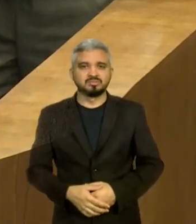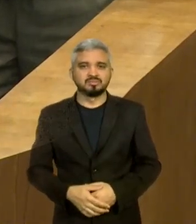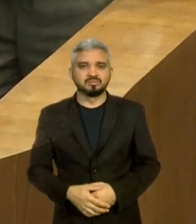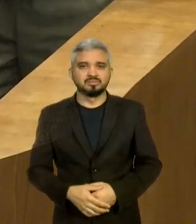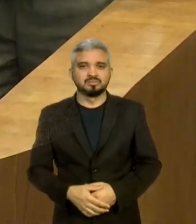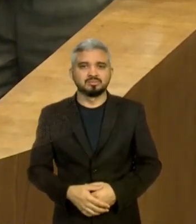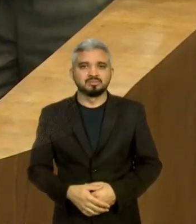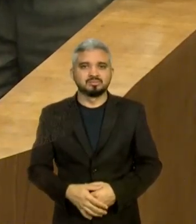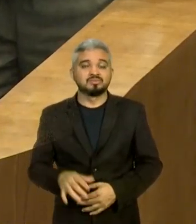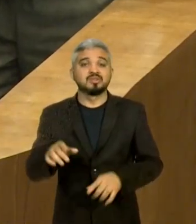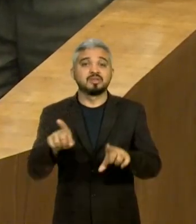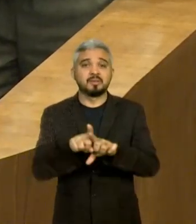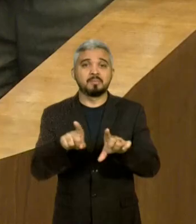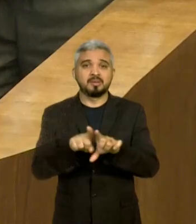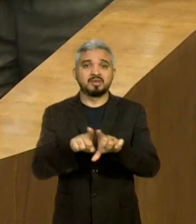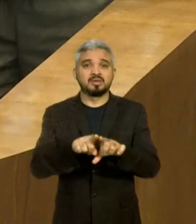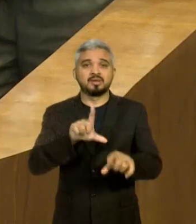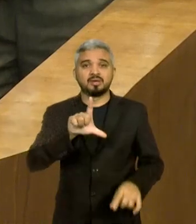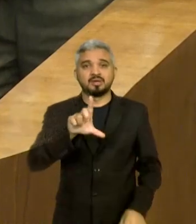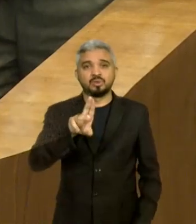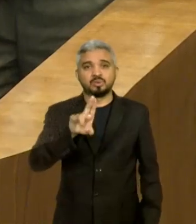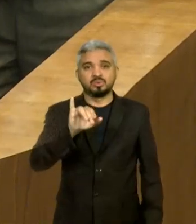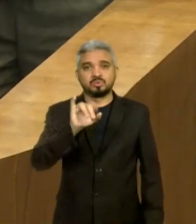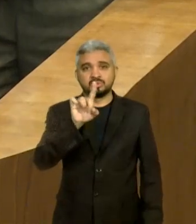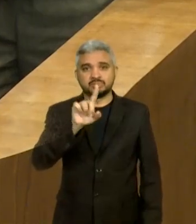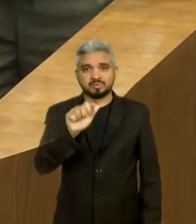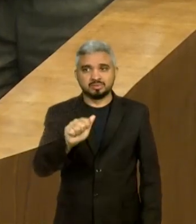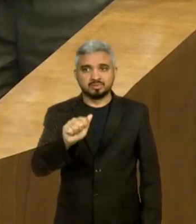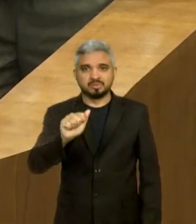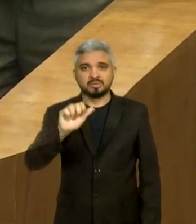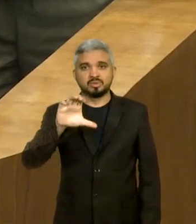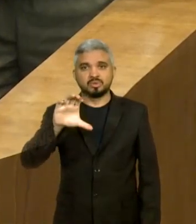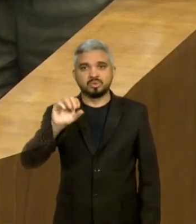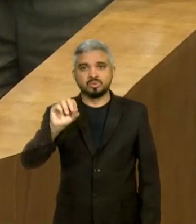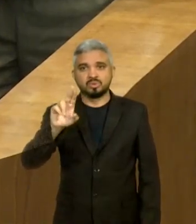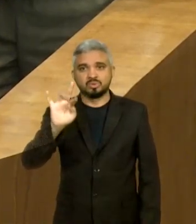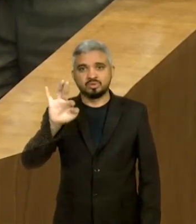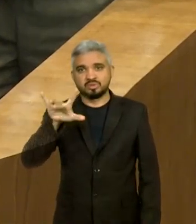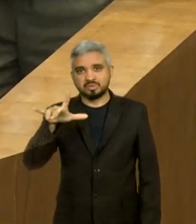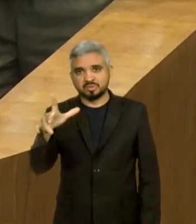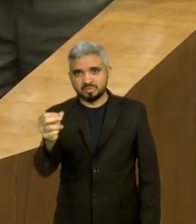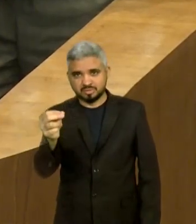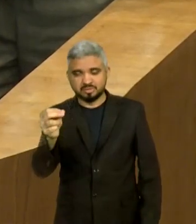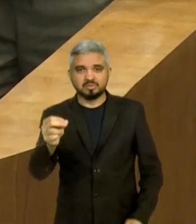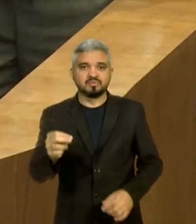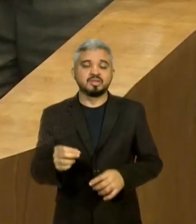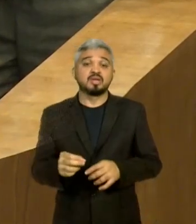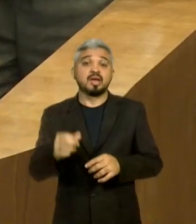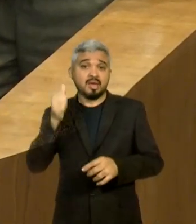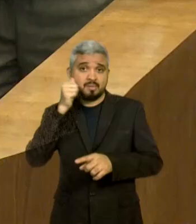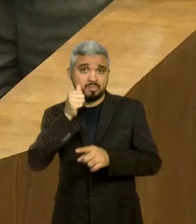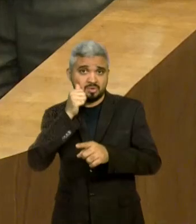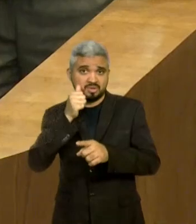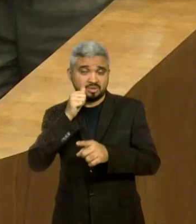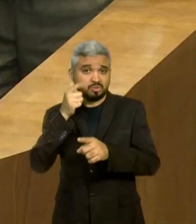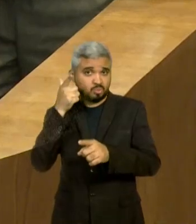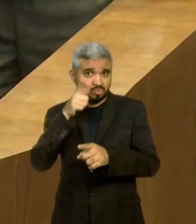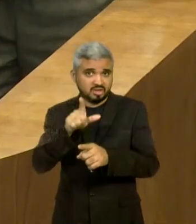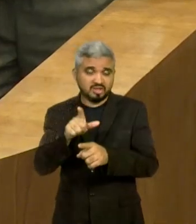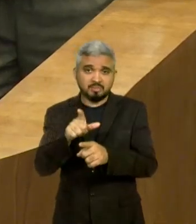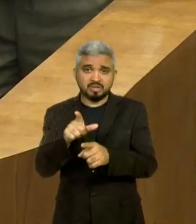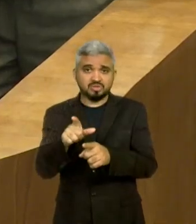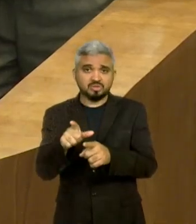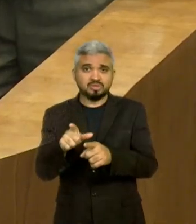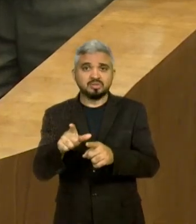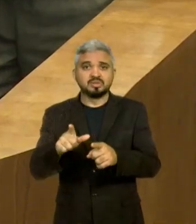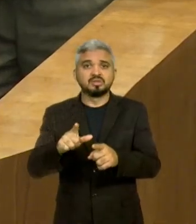A Luísa Coutinho, outra grande mulher, que foi eleita em Feira Nova